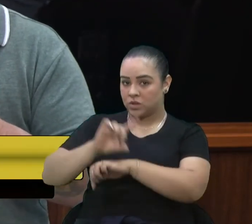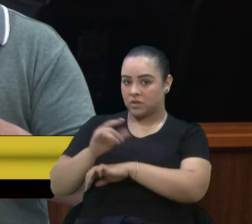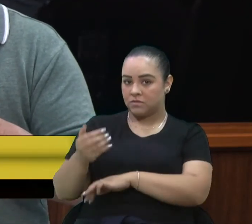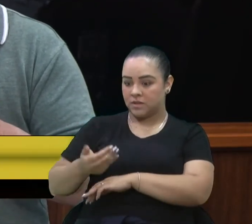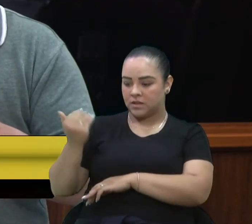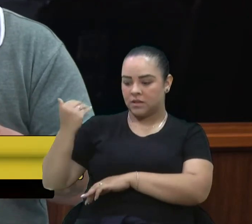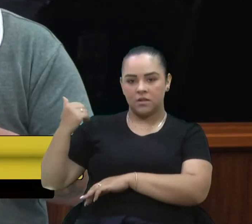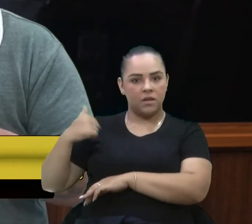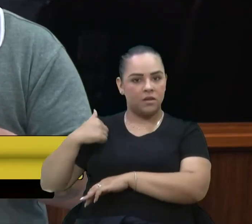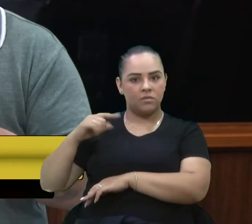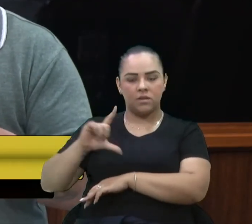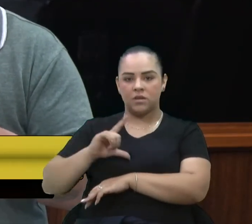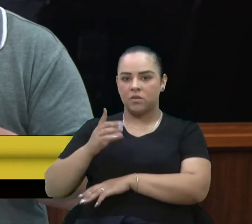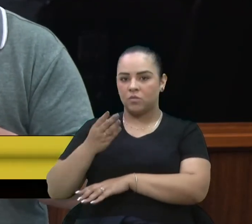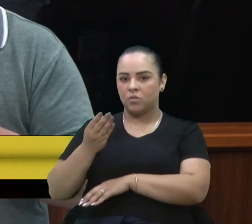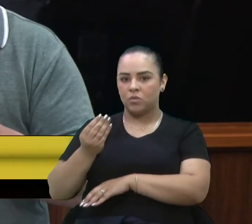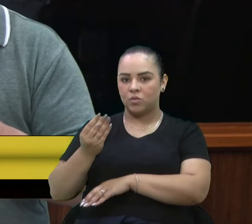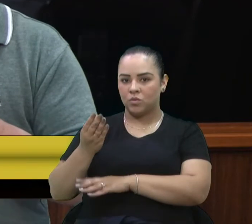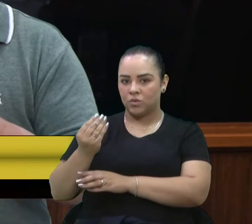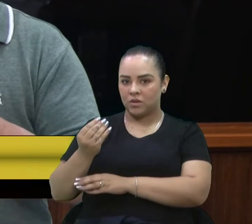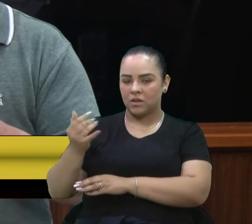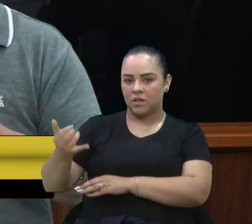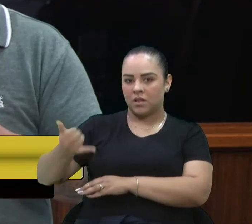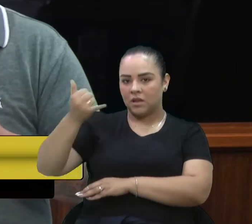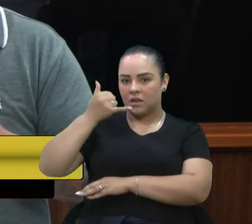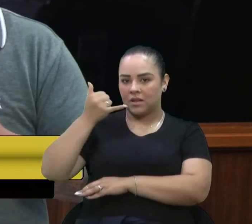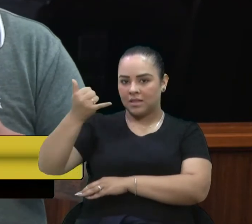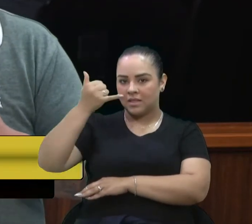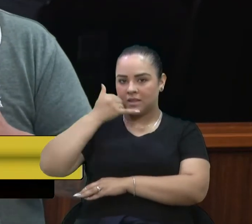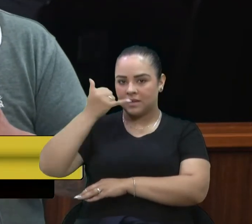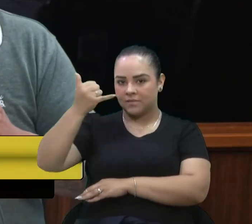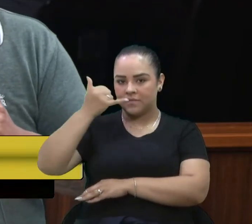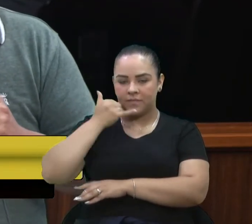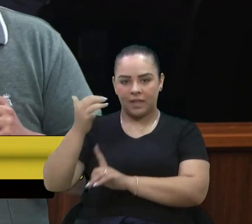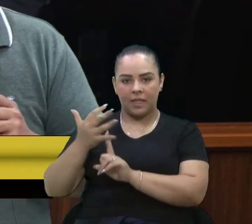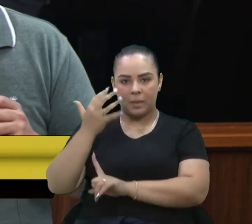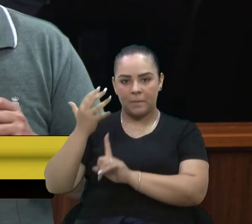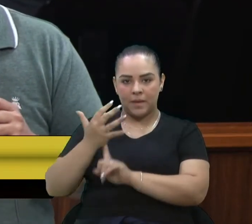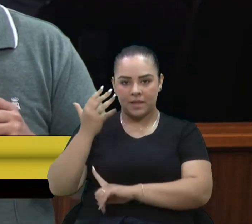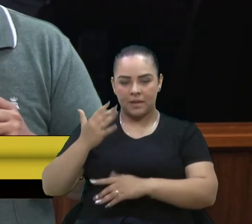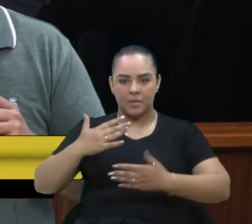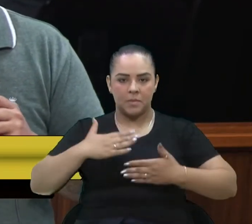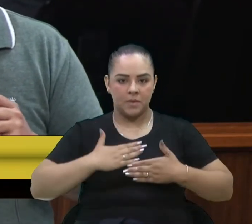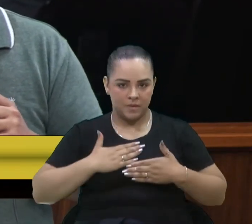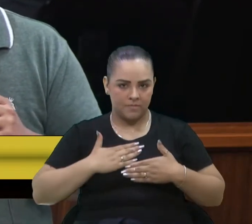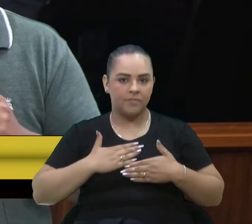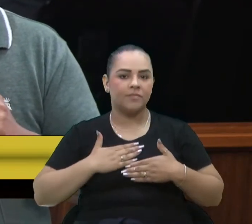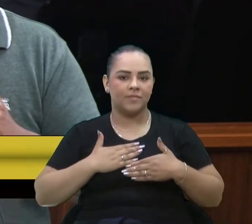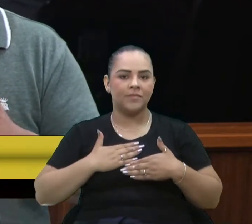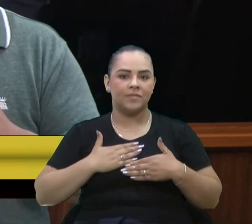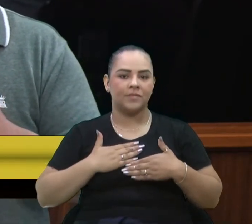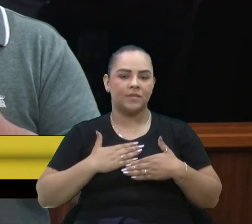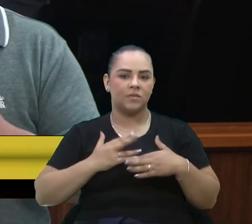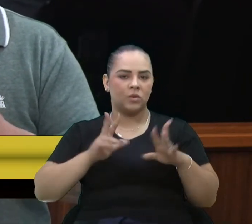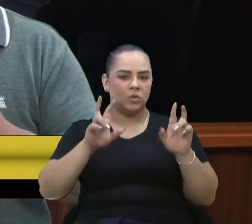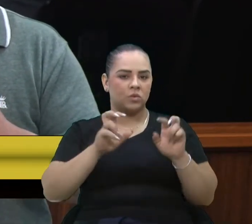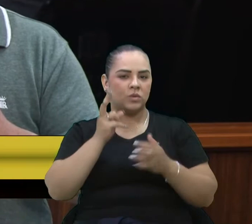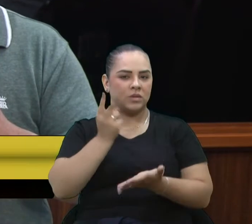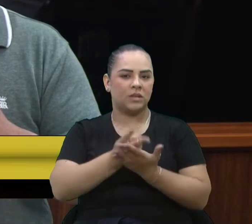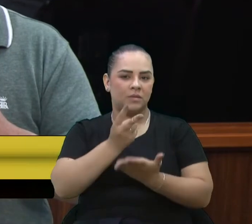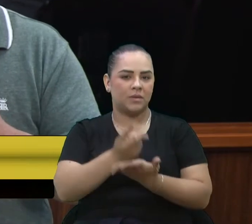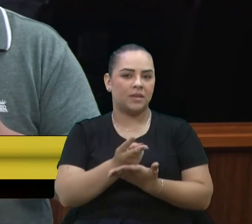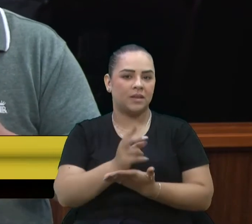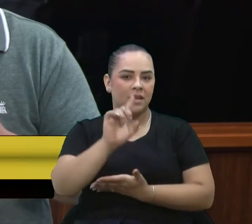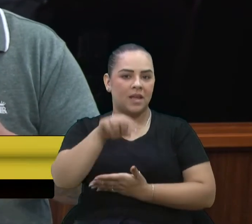Eu recebi muitas ligações, muitas demandas e é um assunto recorrente nessa casa que é o